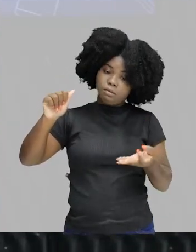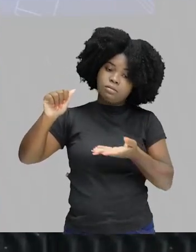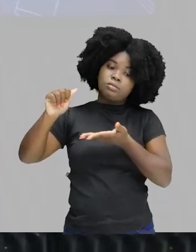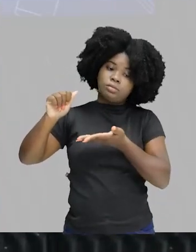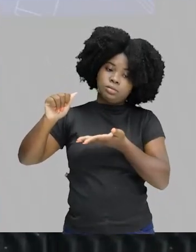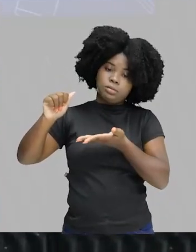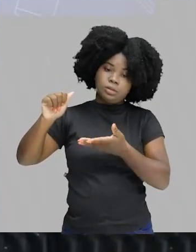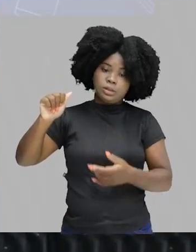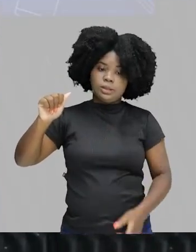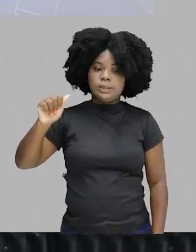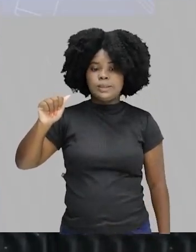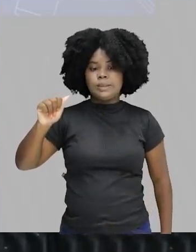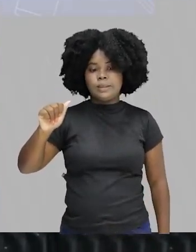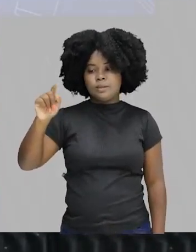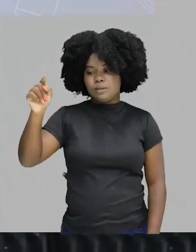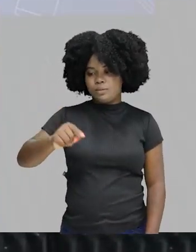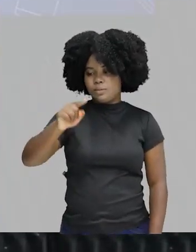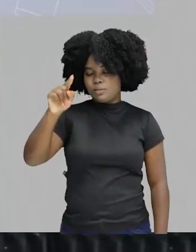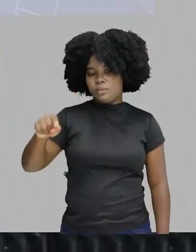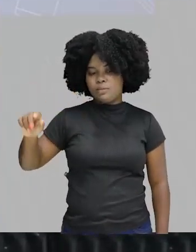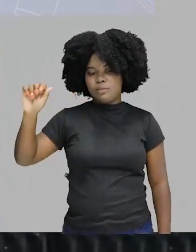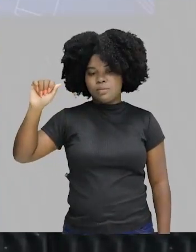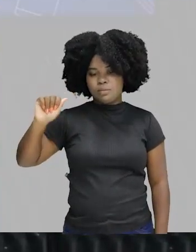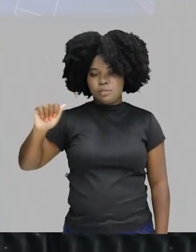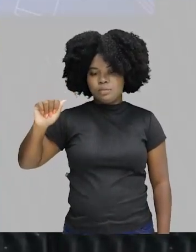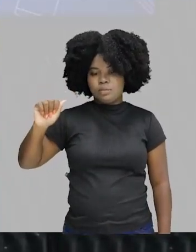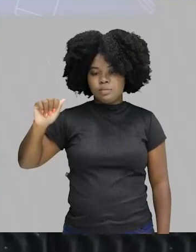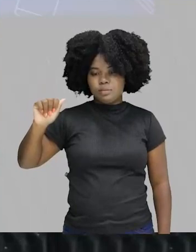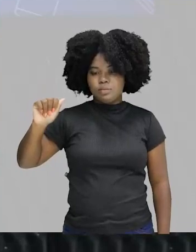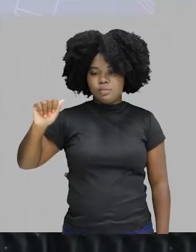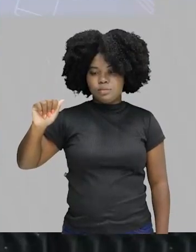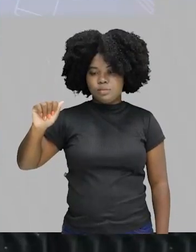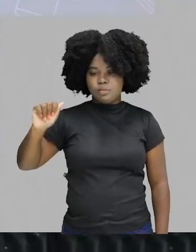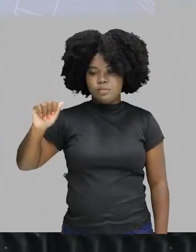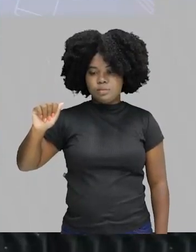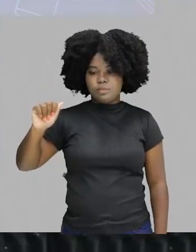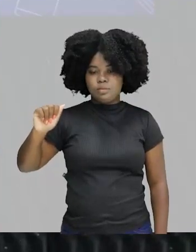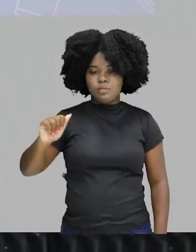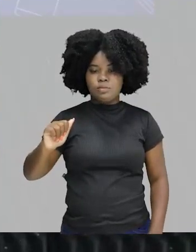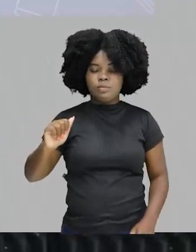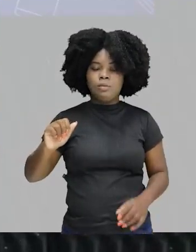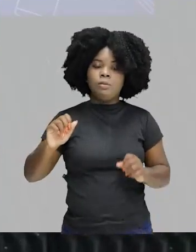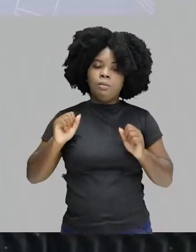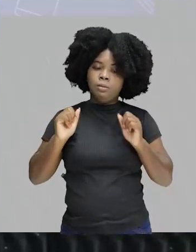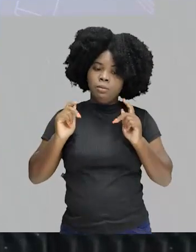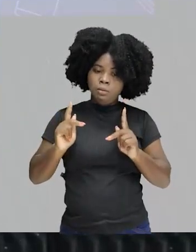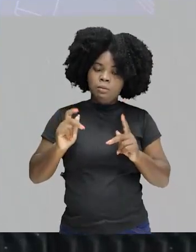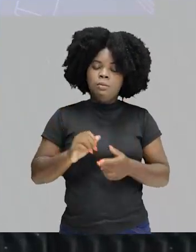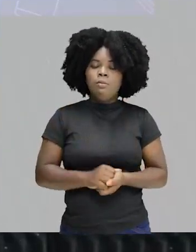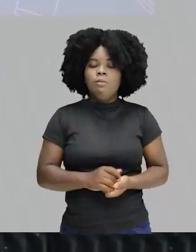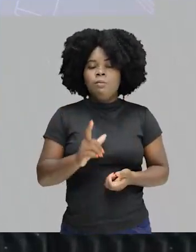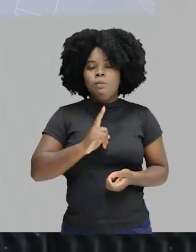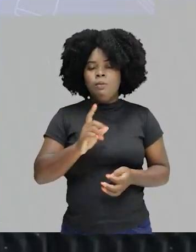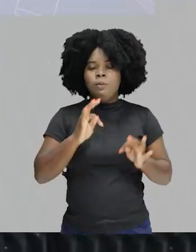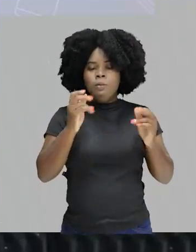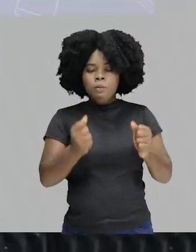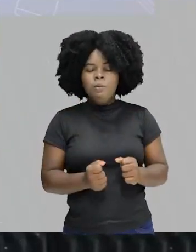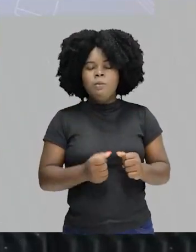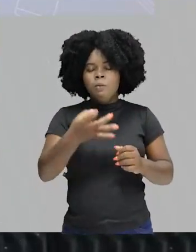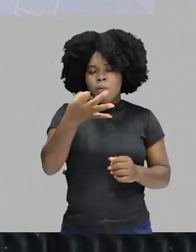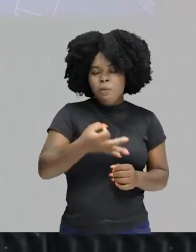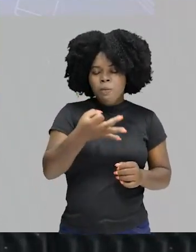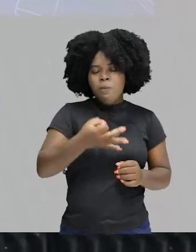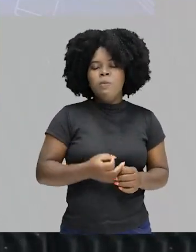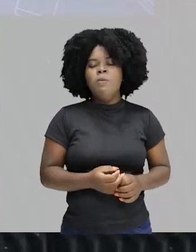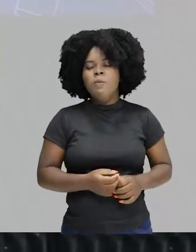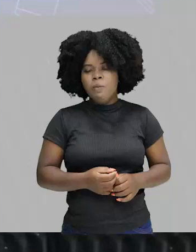resposta mais adequada. Então, você assinala aí para você a letra A. Por favor. Letra A ali que tem toda uma descrição,